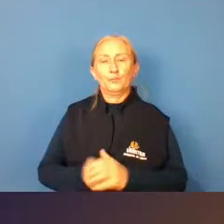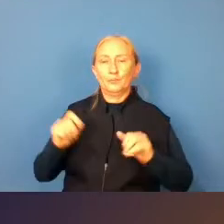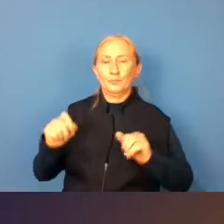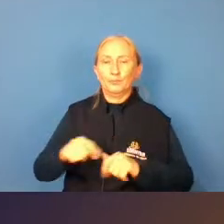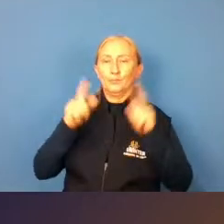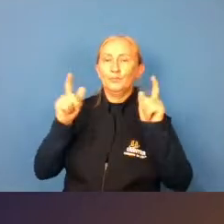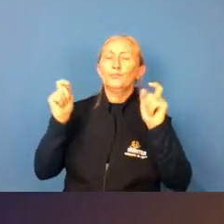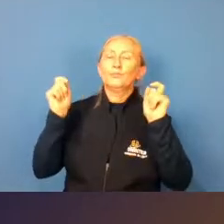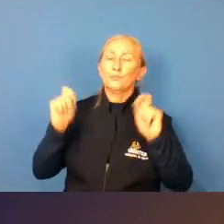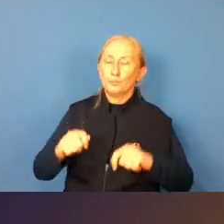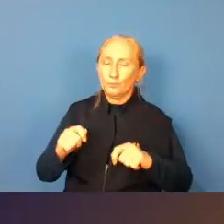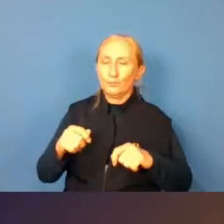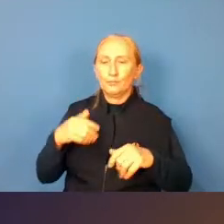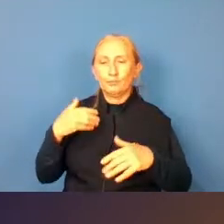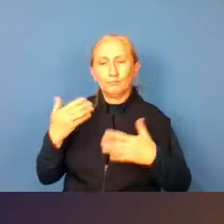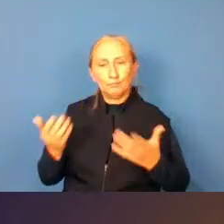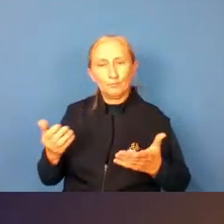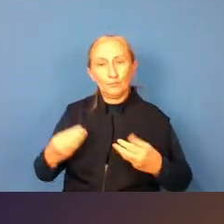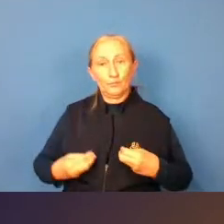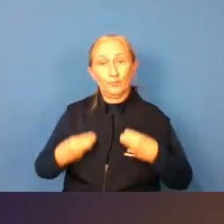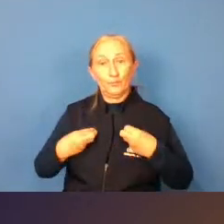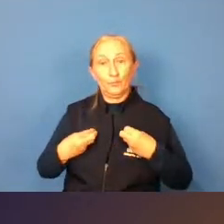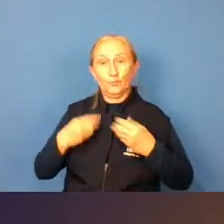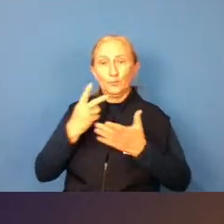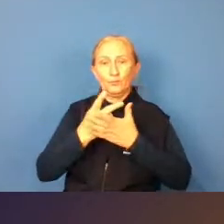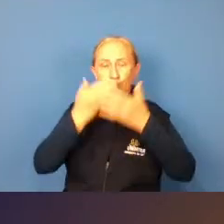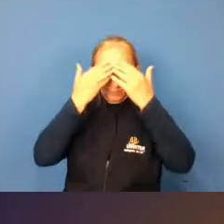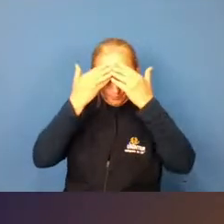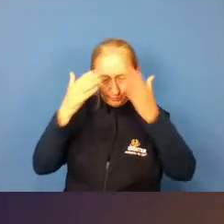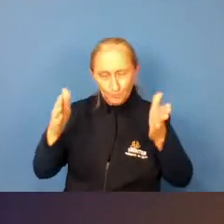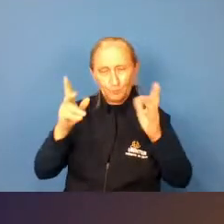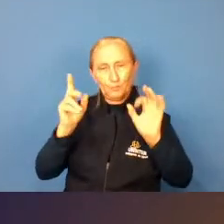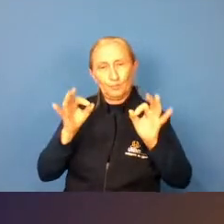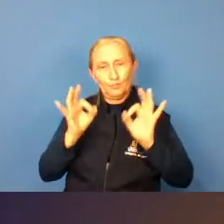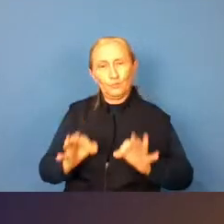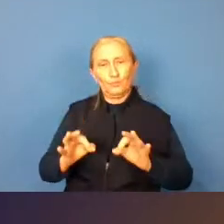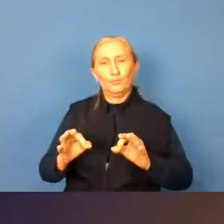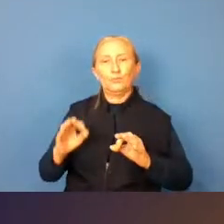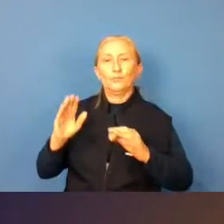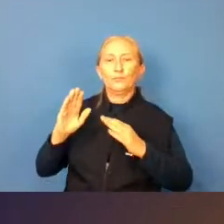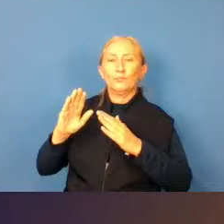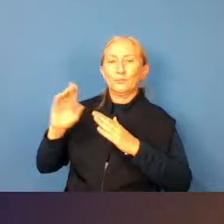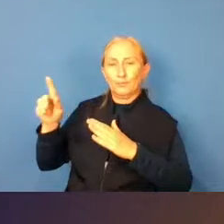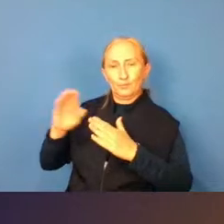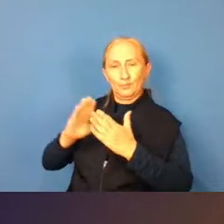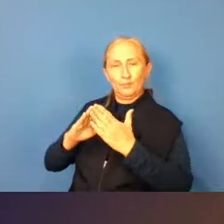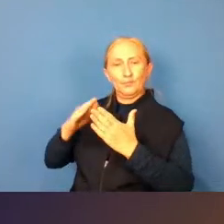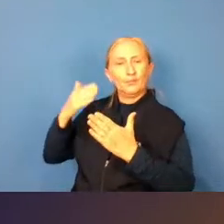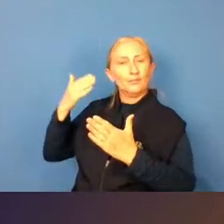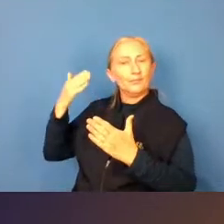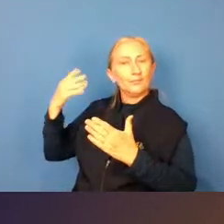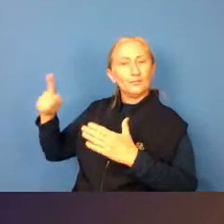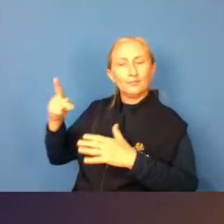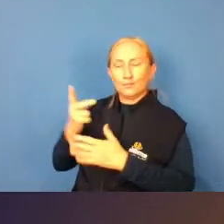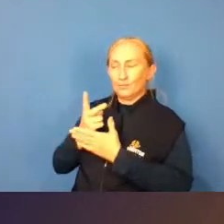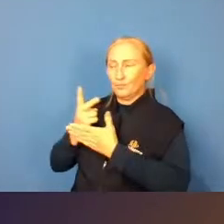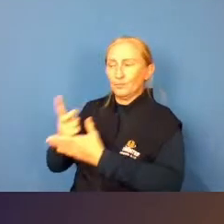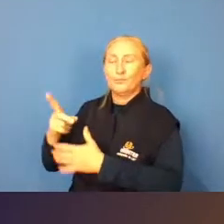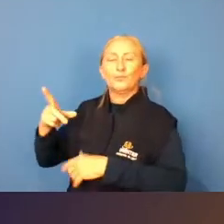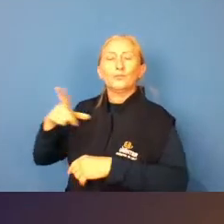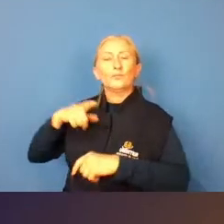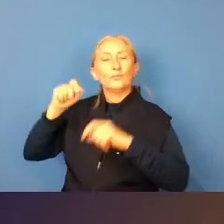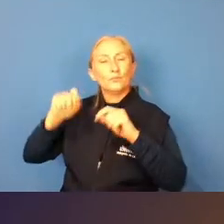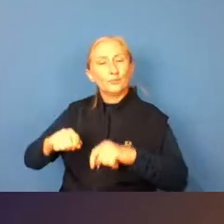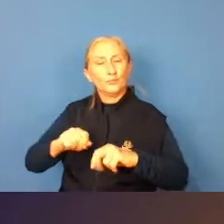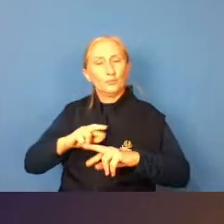que a gente pode a gente nós estamos sempre abertos com certeza lá o estúdio é que não tem a procura nós temos sim nós